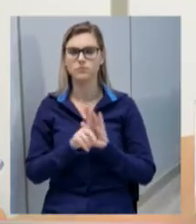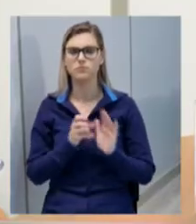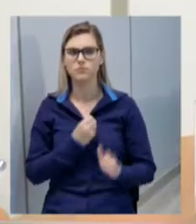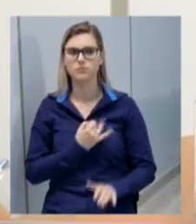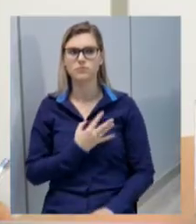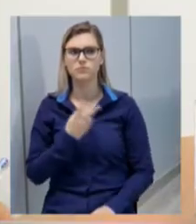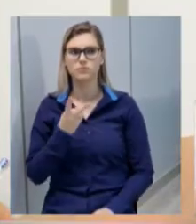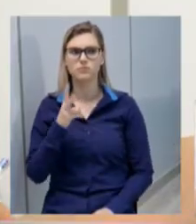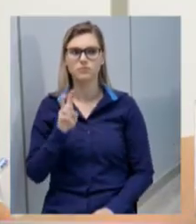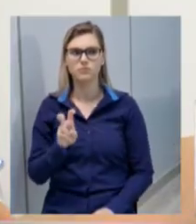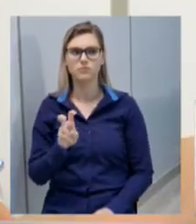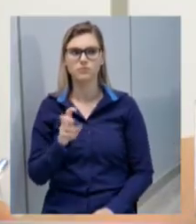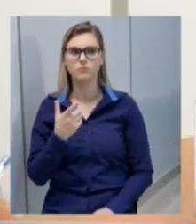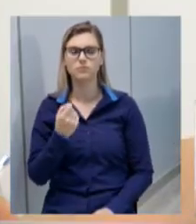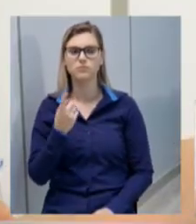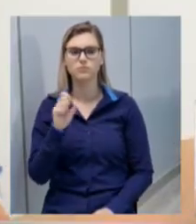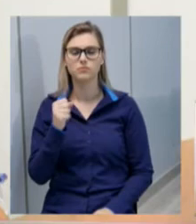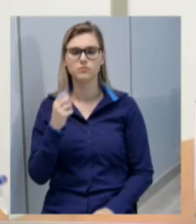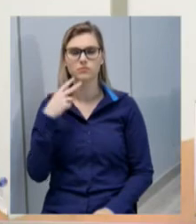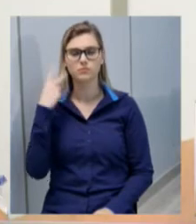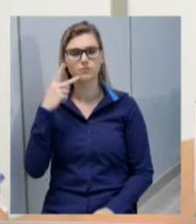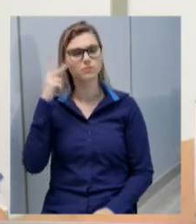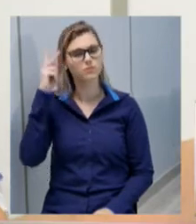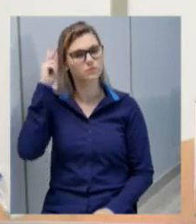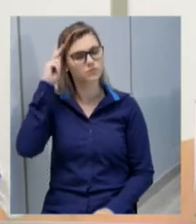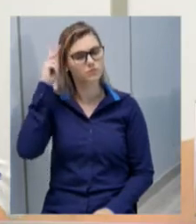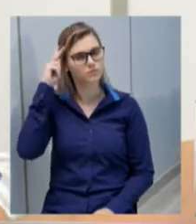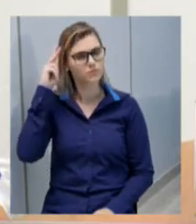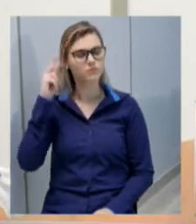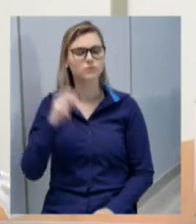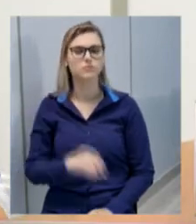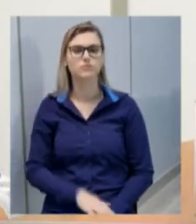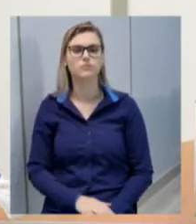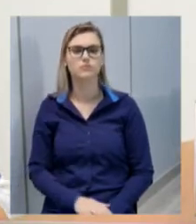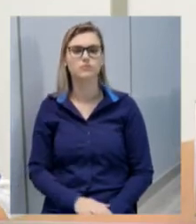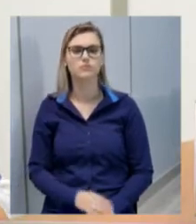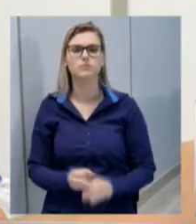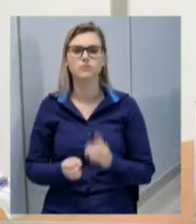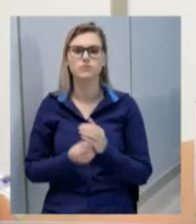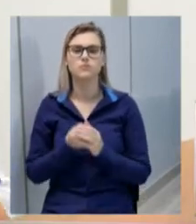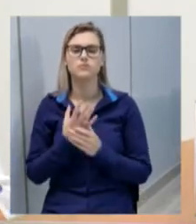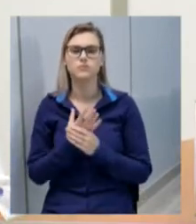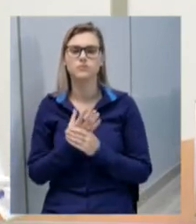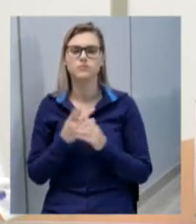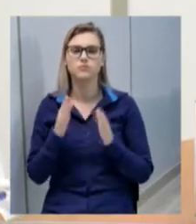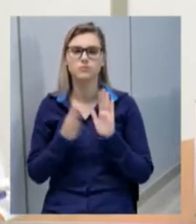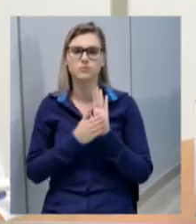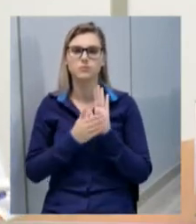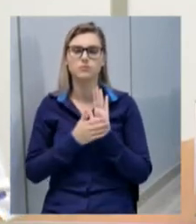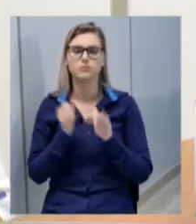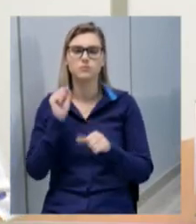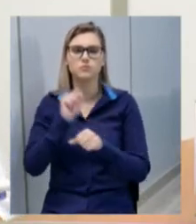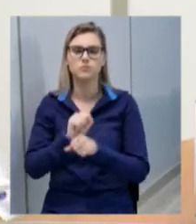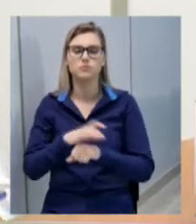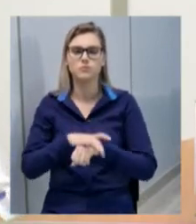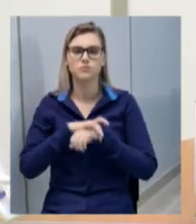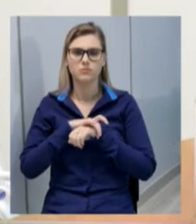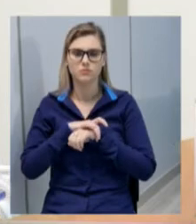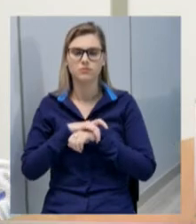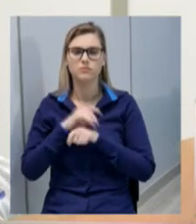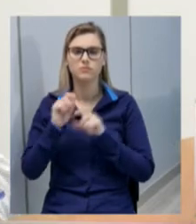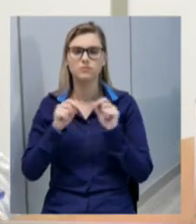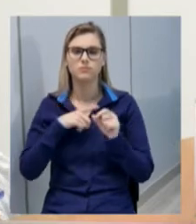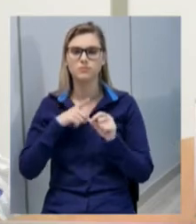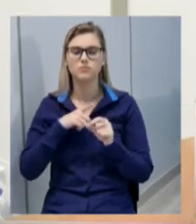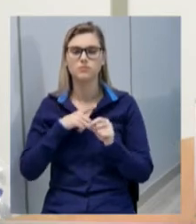número 25 2018 da vereadora Kátia Mariano Batiste Colello que cria o programa a parada segura que estabelece norma para o